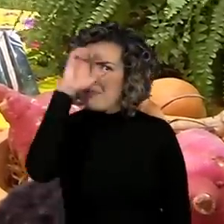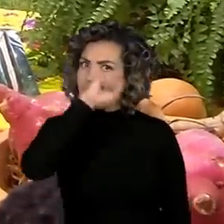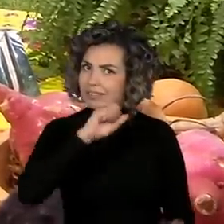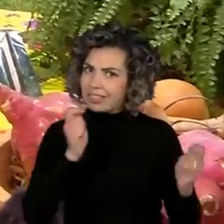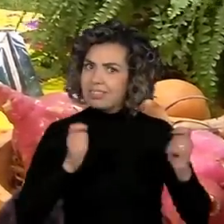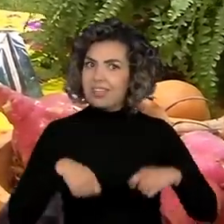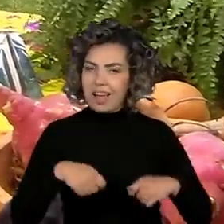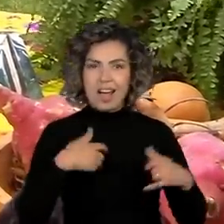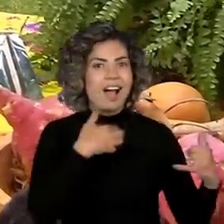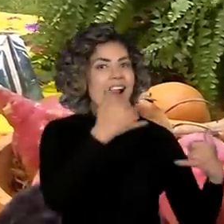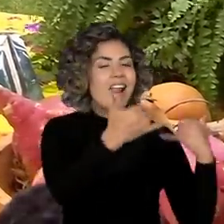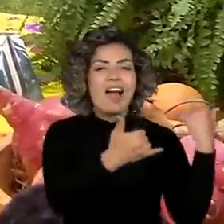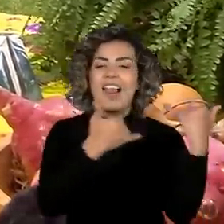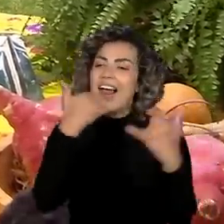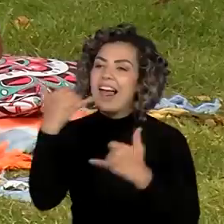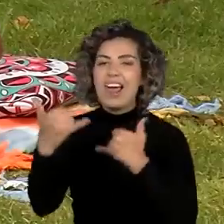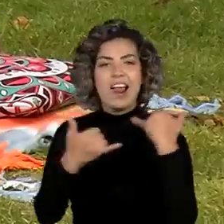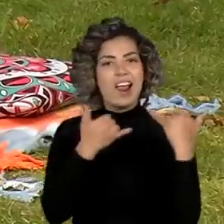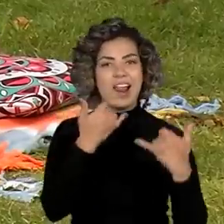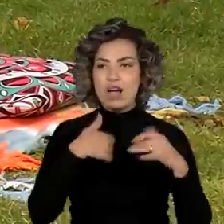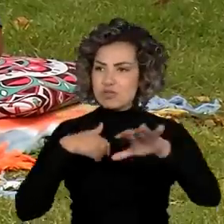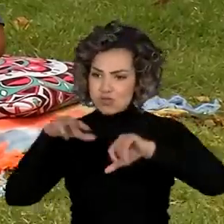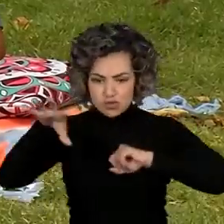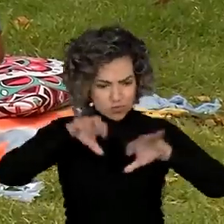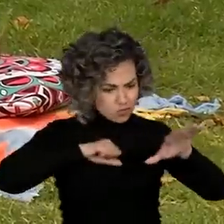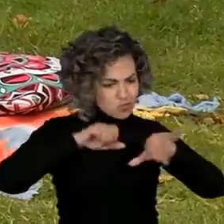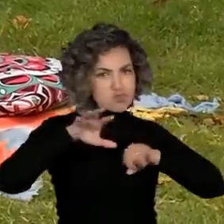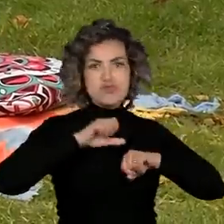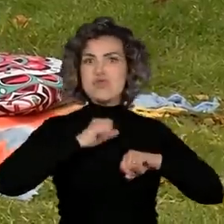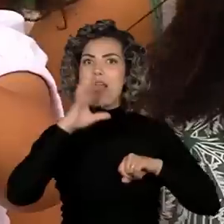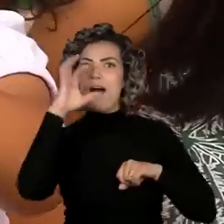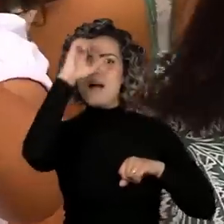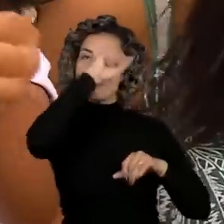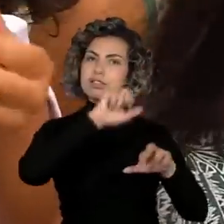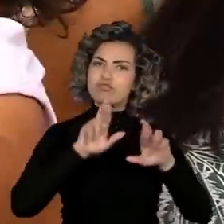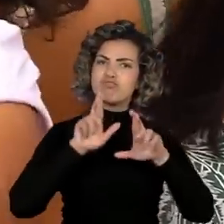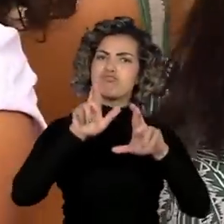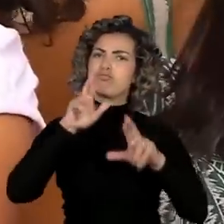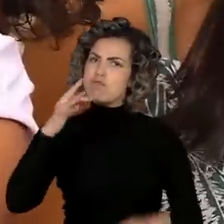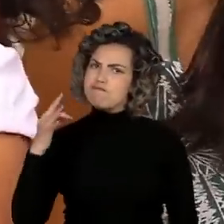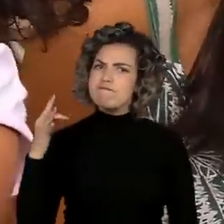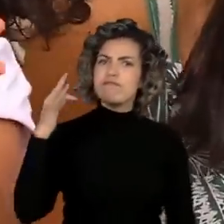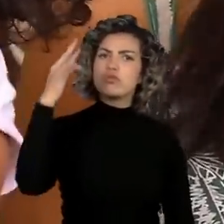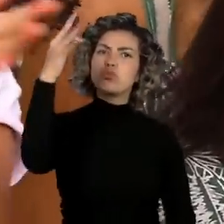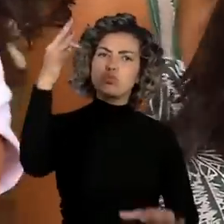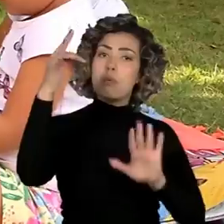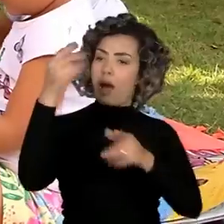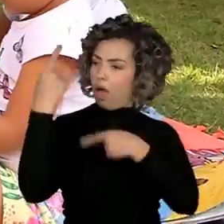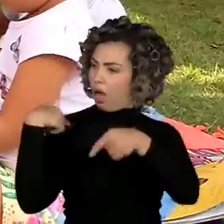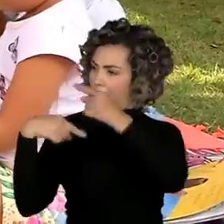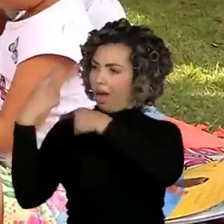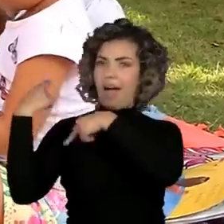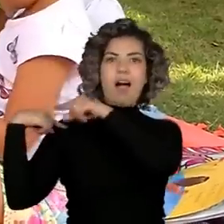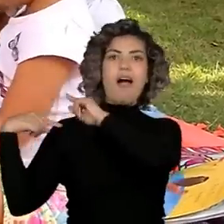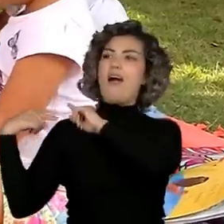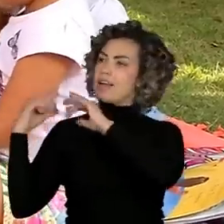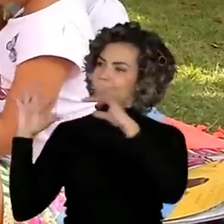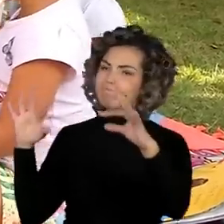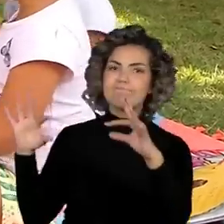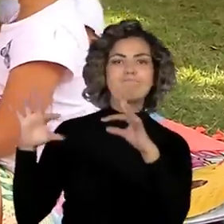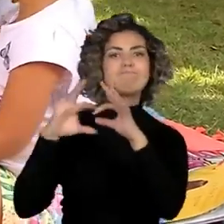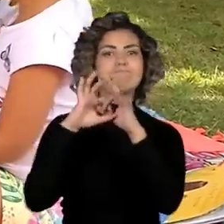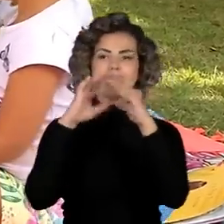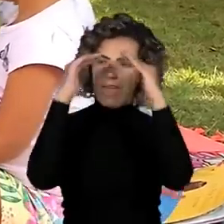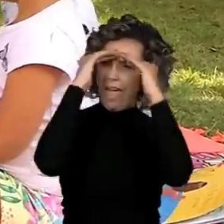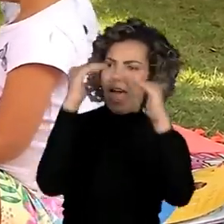aprendendo, as crianças sonham com um futuro de respeito à nossa ancestralidade. Um reencontro